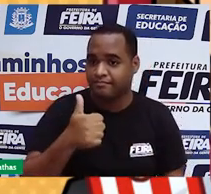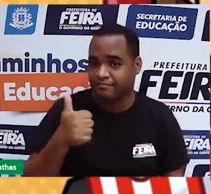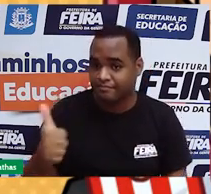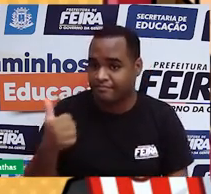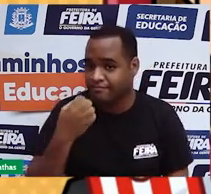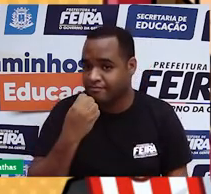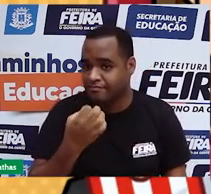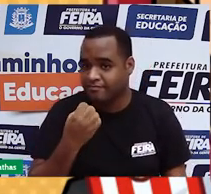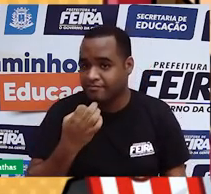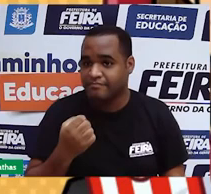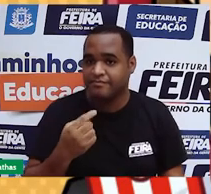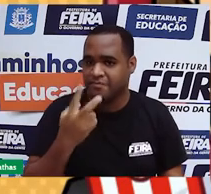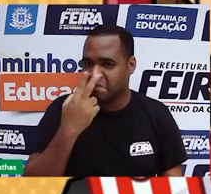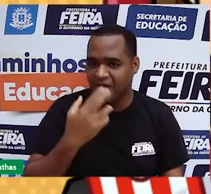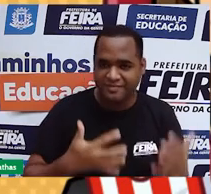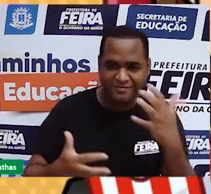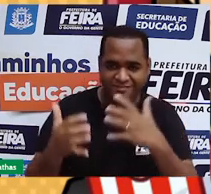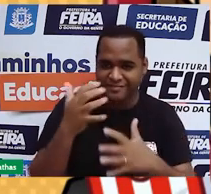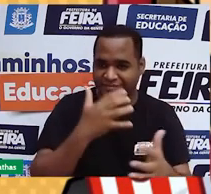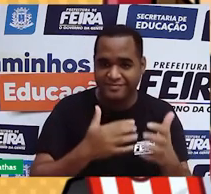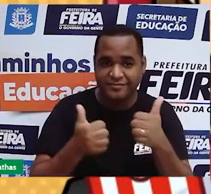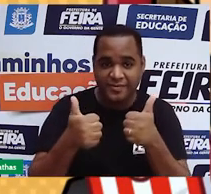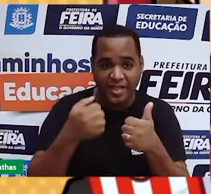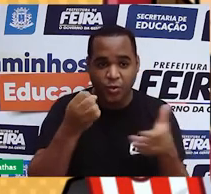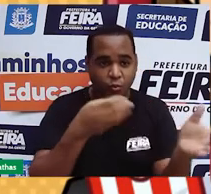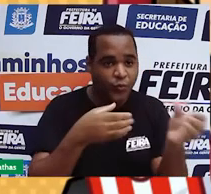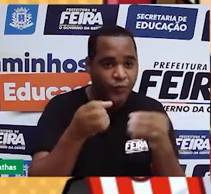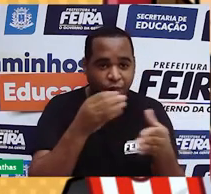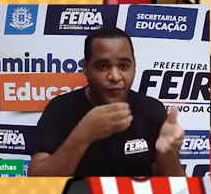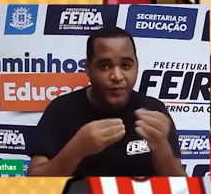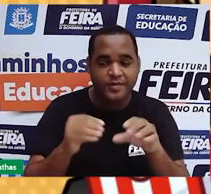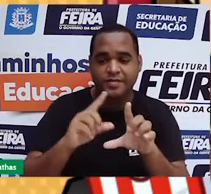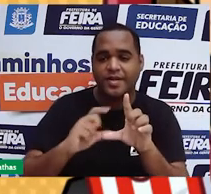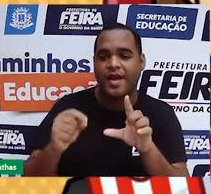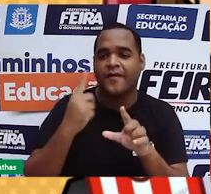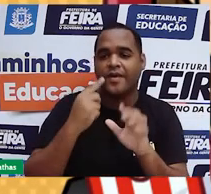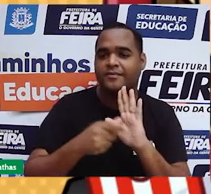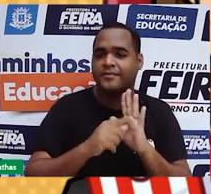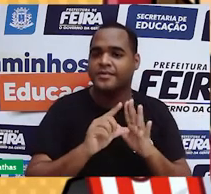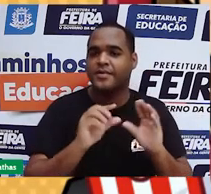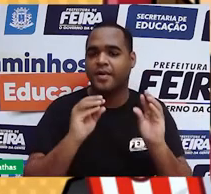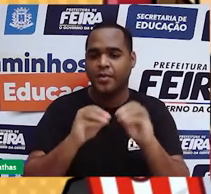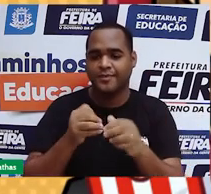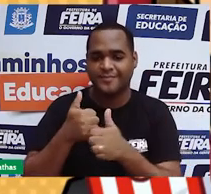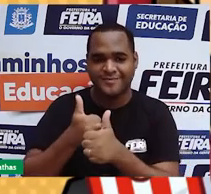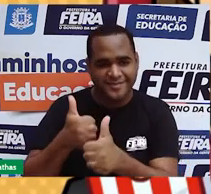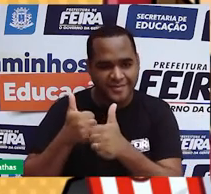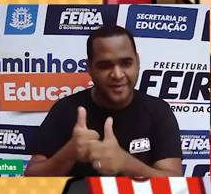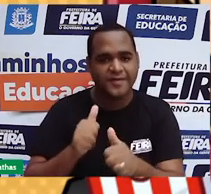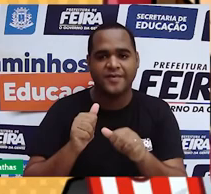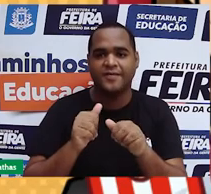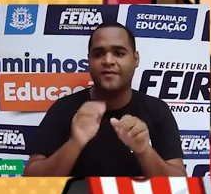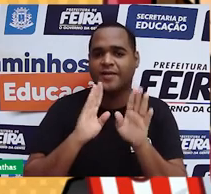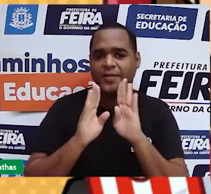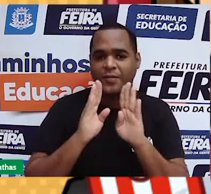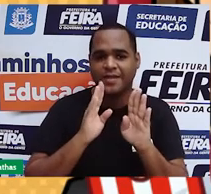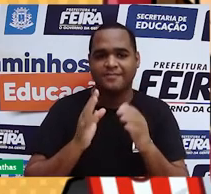e se inscreva no canal para não perder nadinha. E se quiser saber das novidades que estão por vir no canal adiantado, siga a nossa página no Facebook.